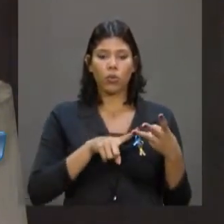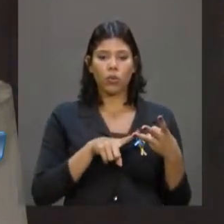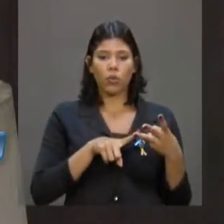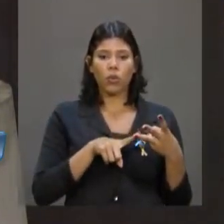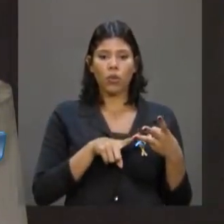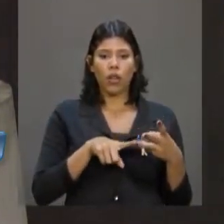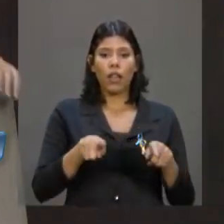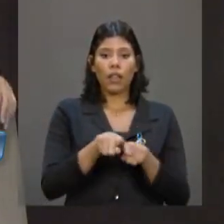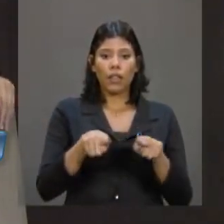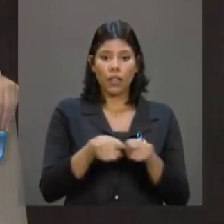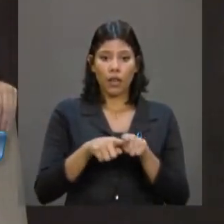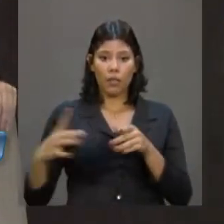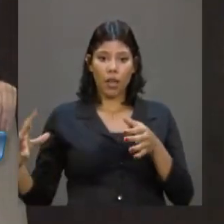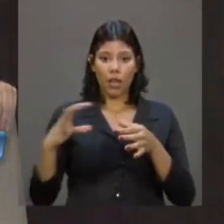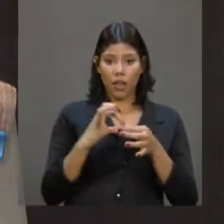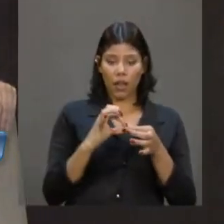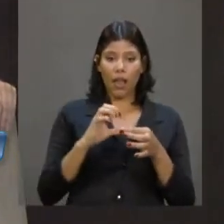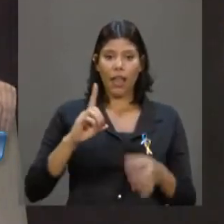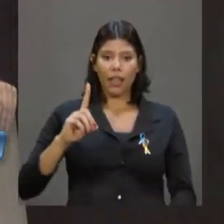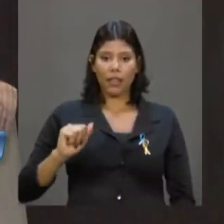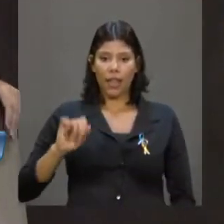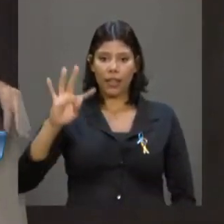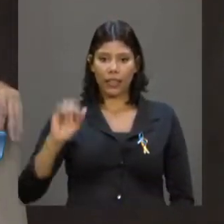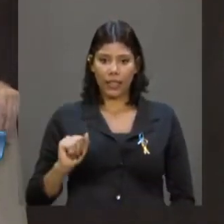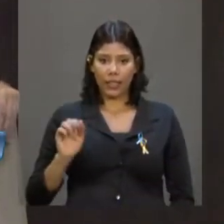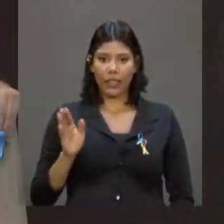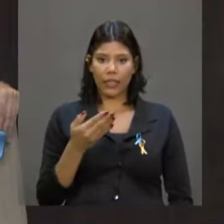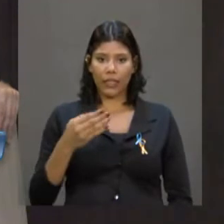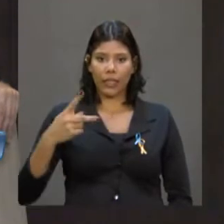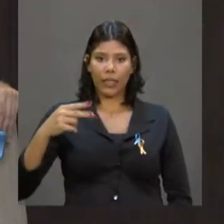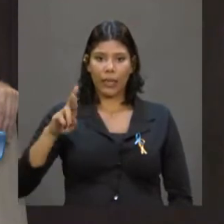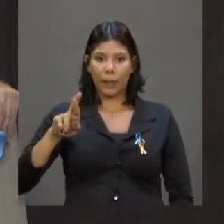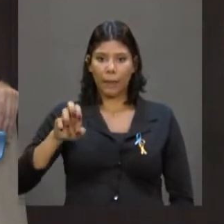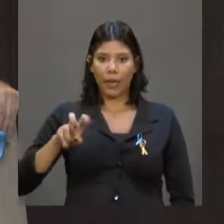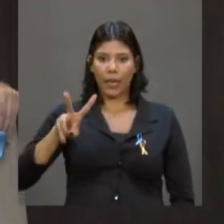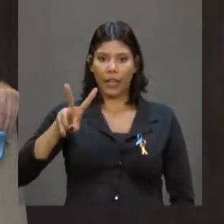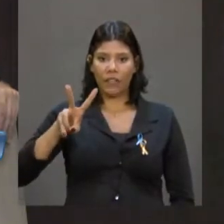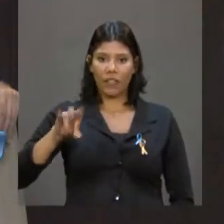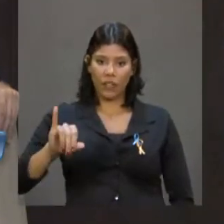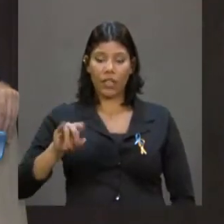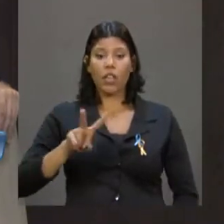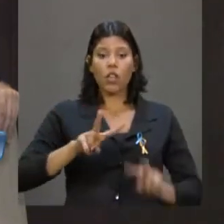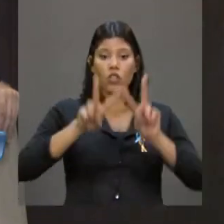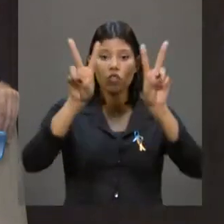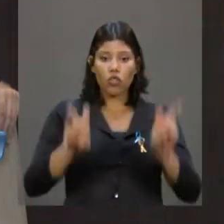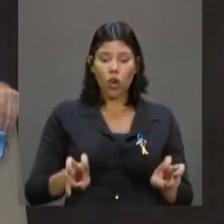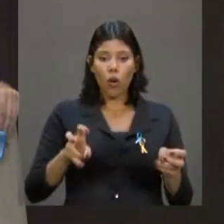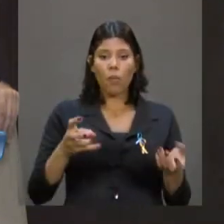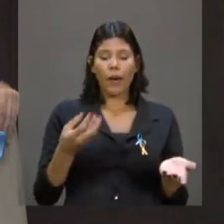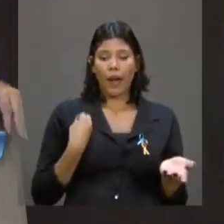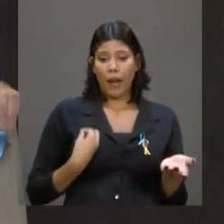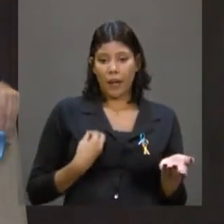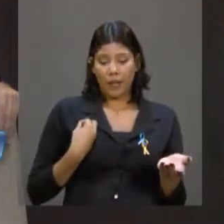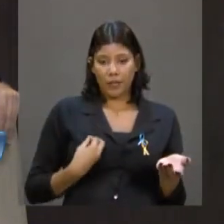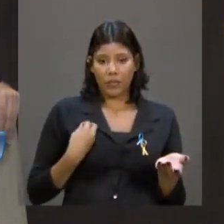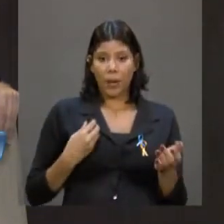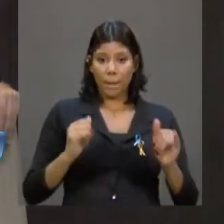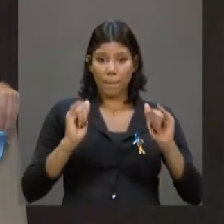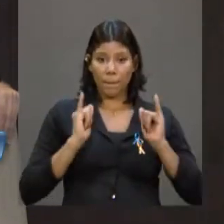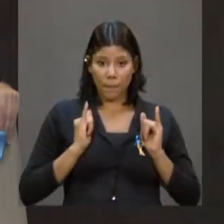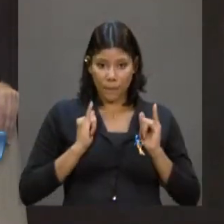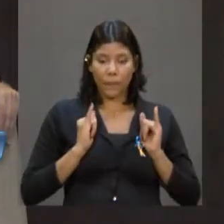da sua associada, que é a Dataprev, que tem milhões de registros sobre a vida previdenciária das pessoas.